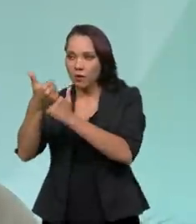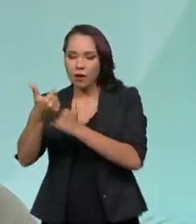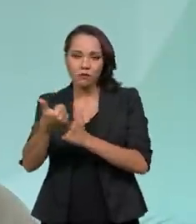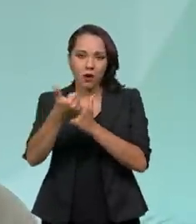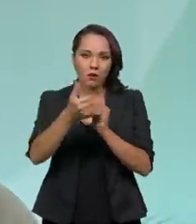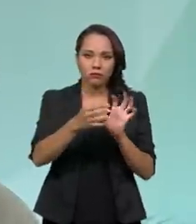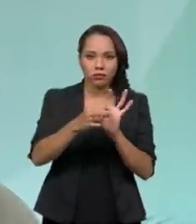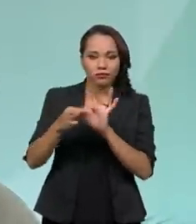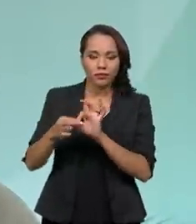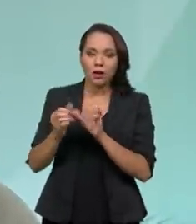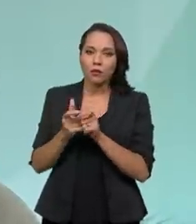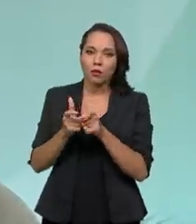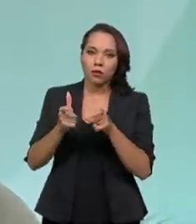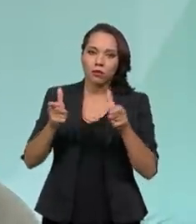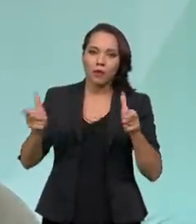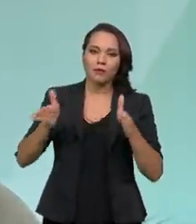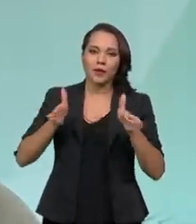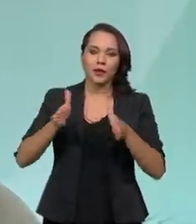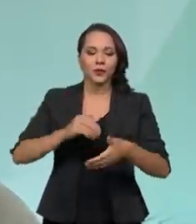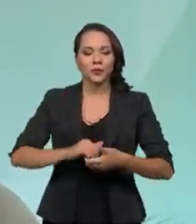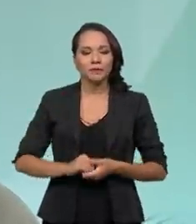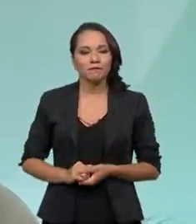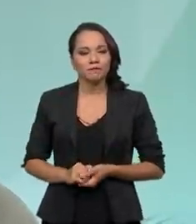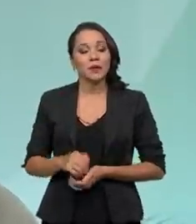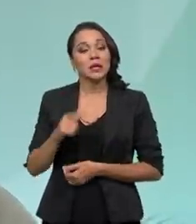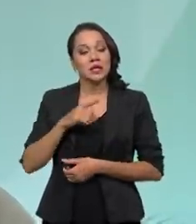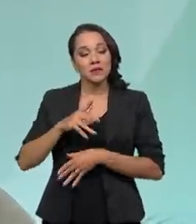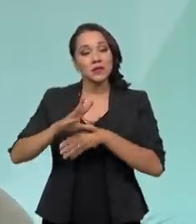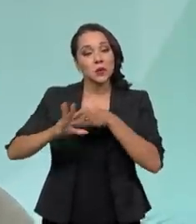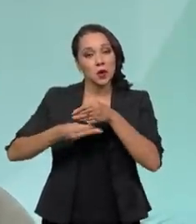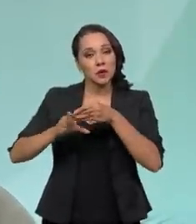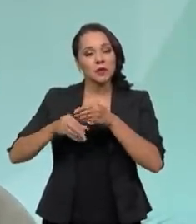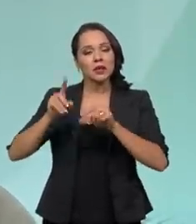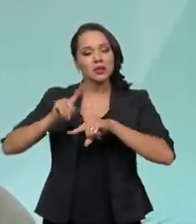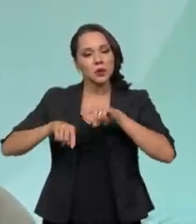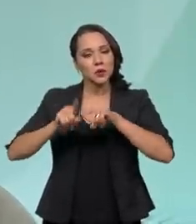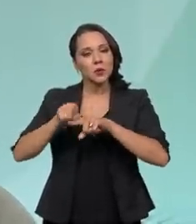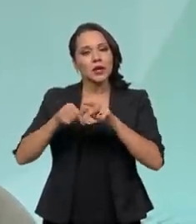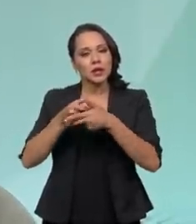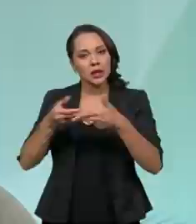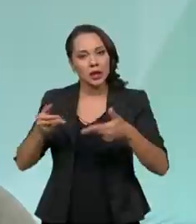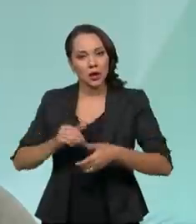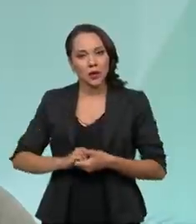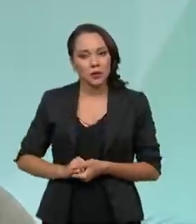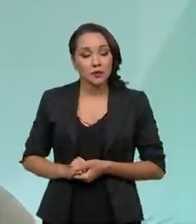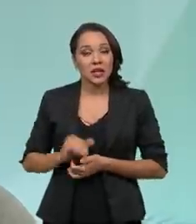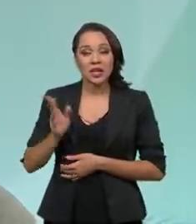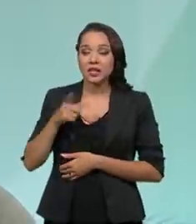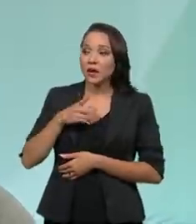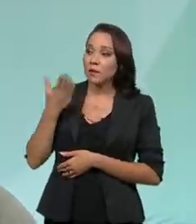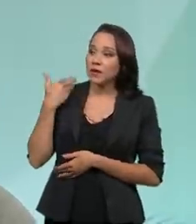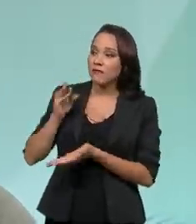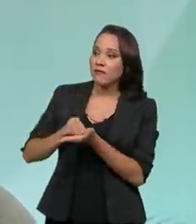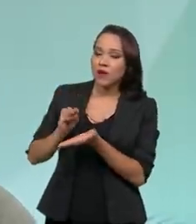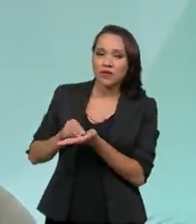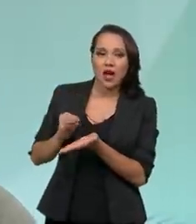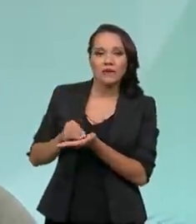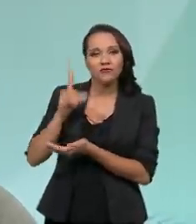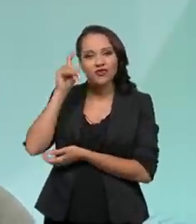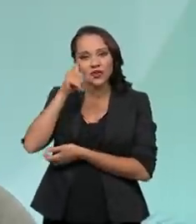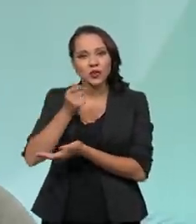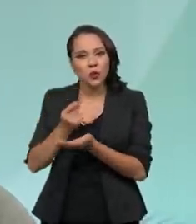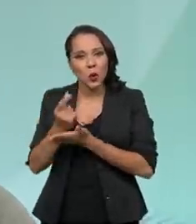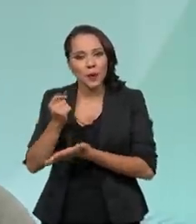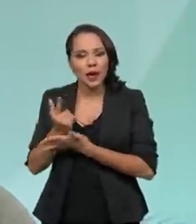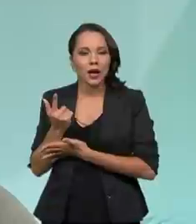aí cresceu muito neste período. Nós tivemos complementação de material, que estava em falta, difícil de adquirir,